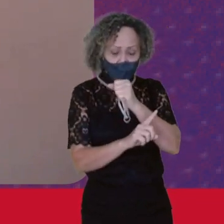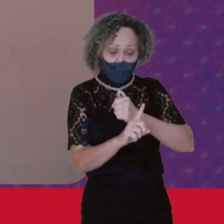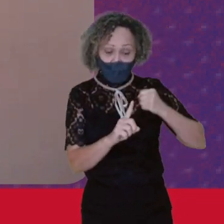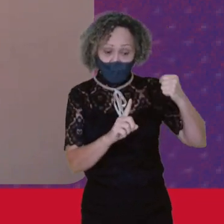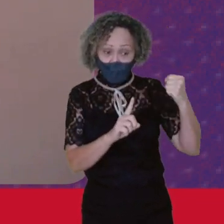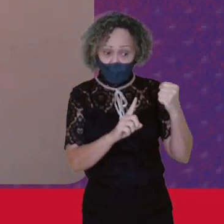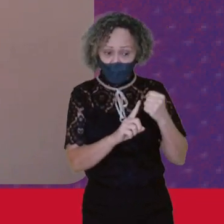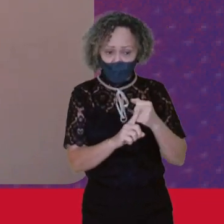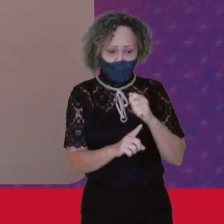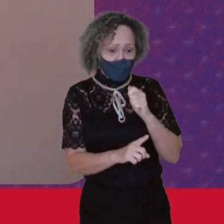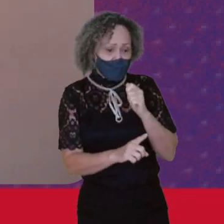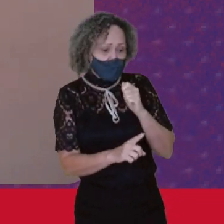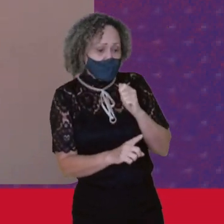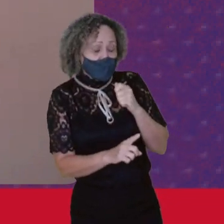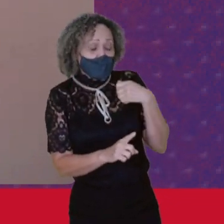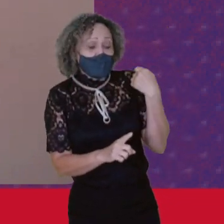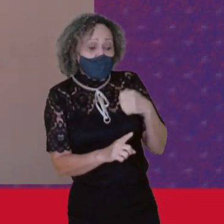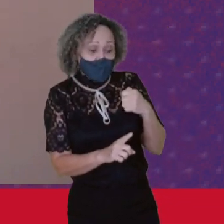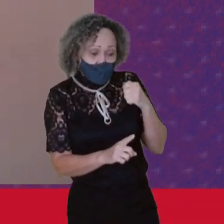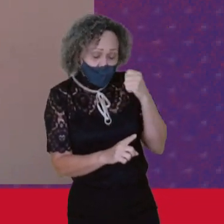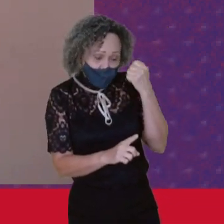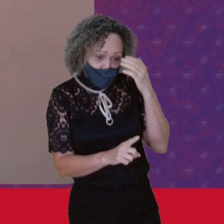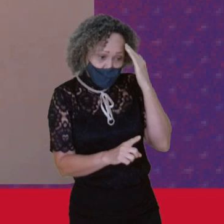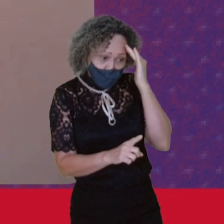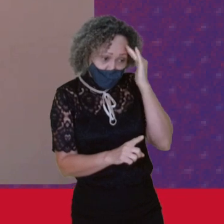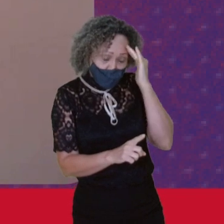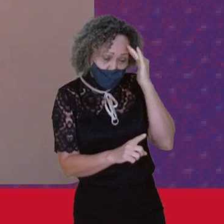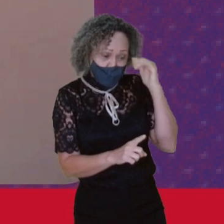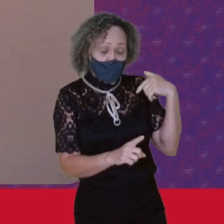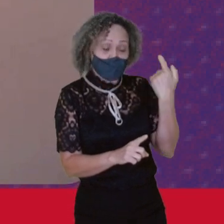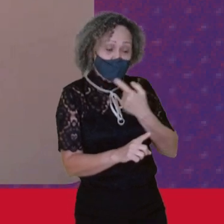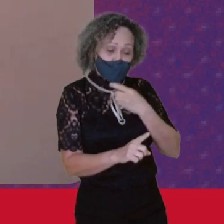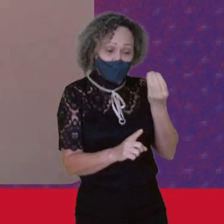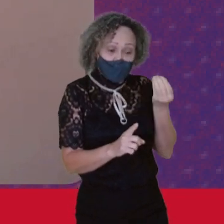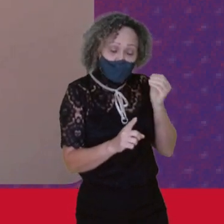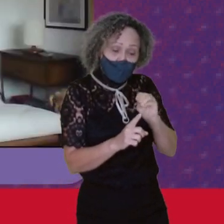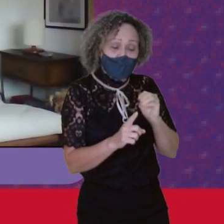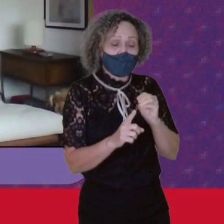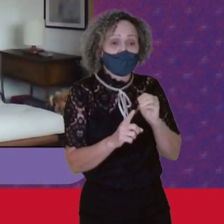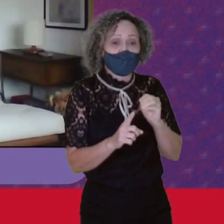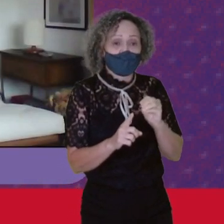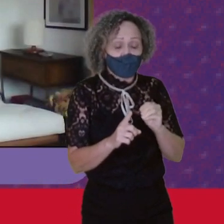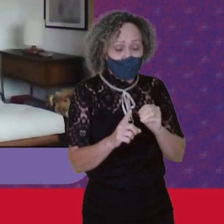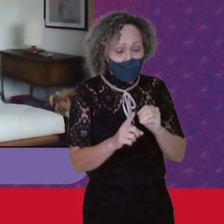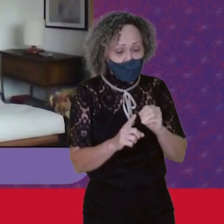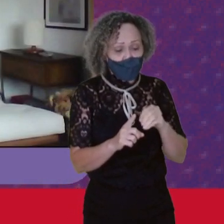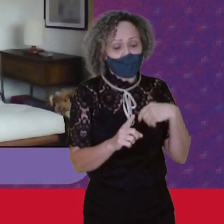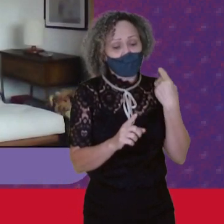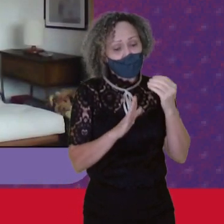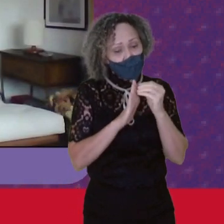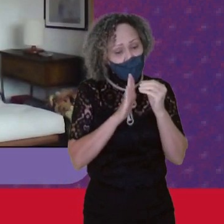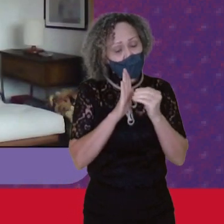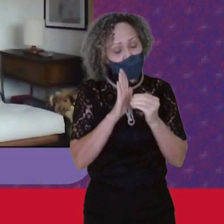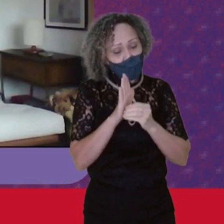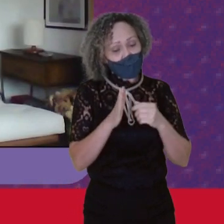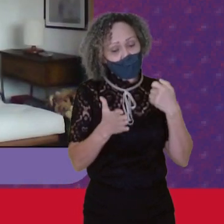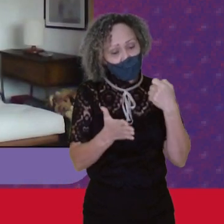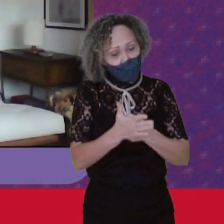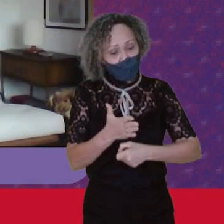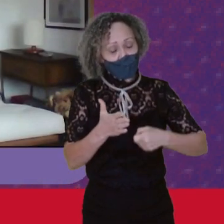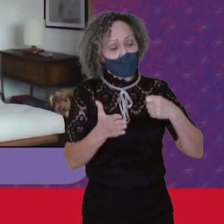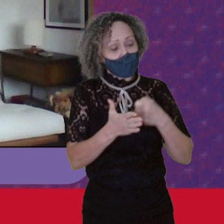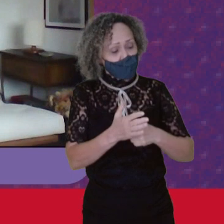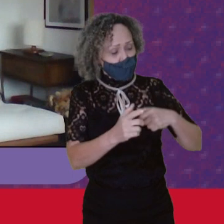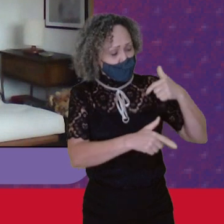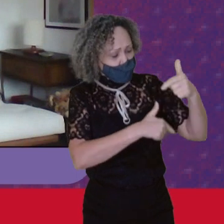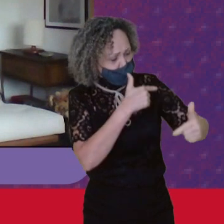colocar na agenda O quanto esses temas São importantes E nós temos uma oportunidade De colocar na nossa agenda De luta O trabalho doméstico